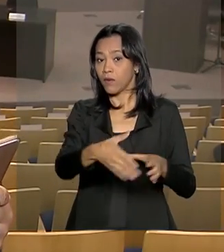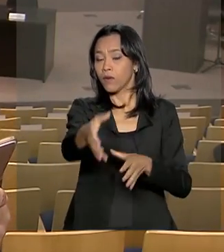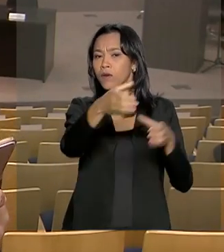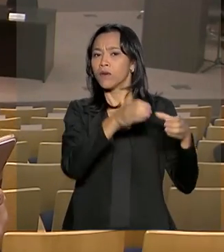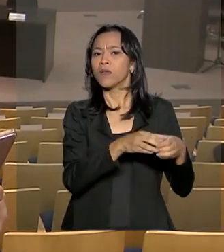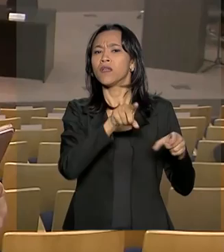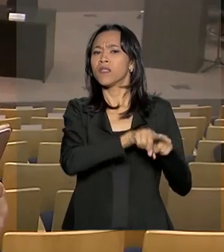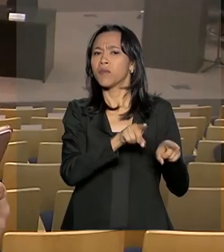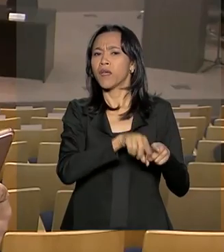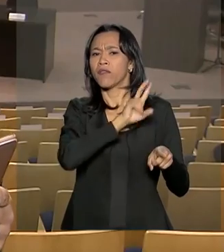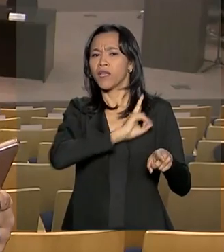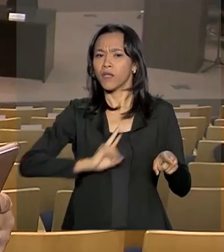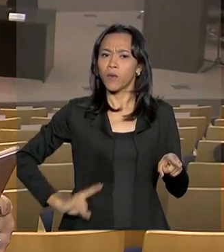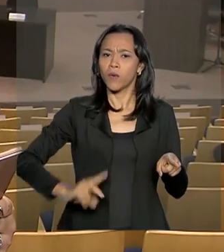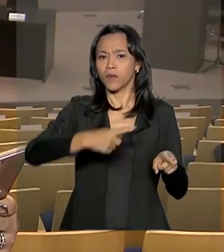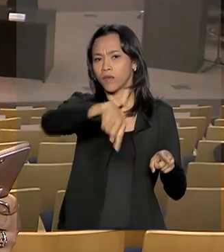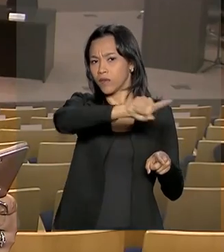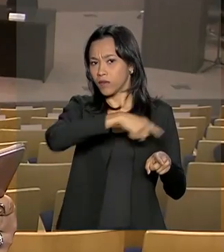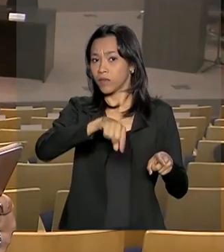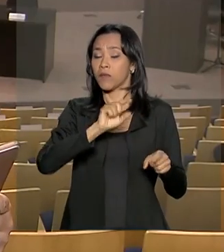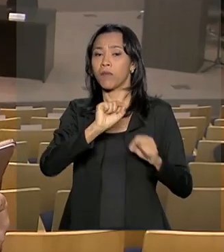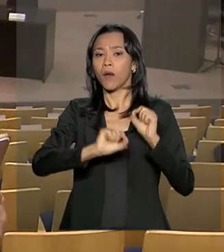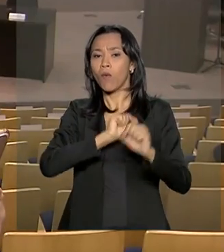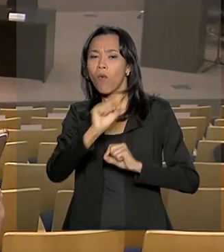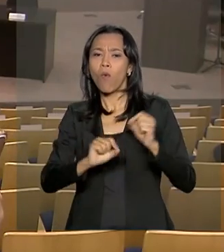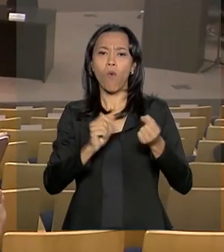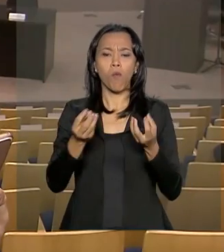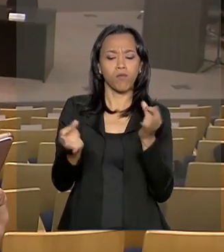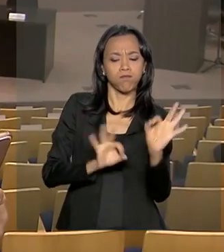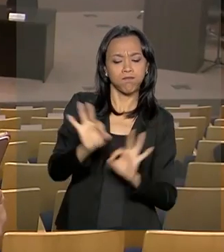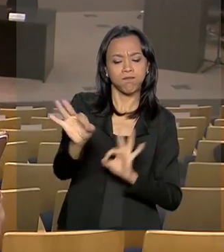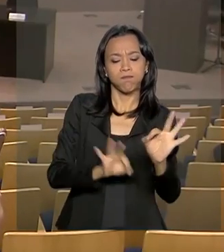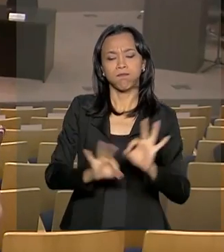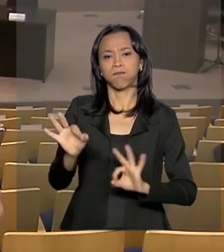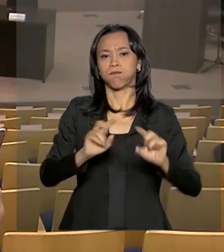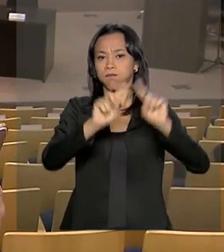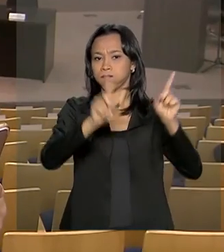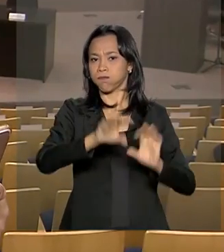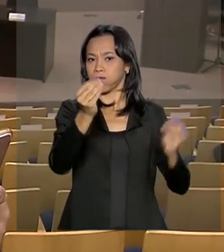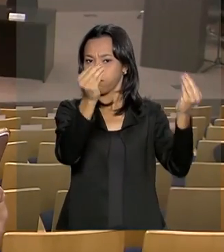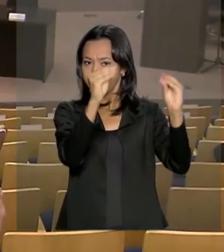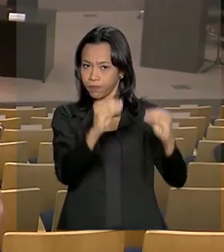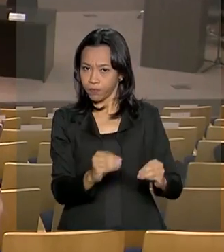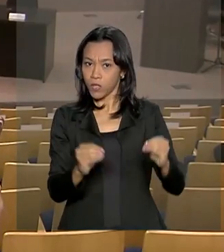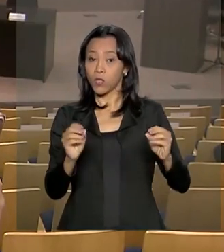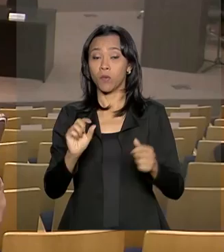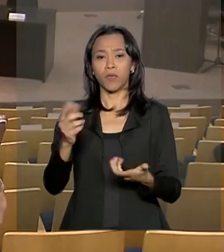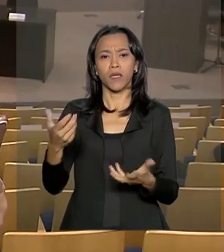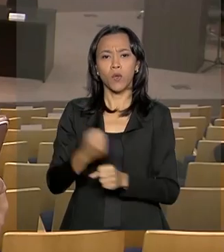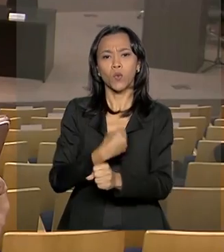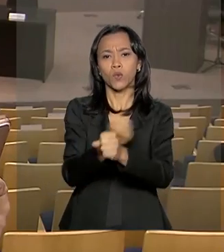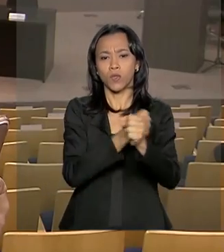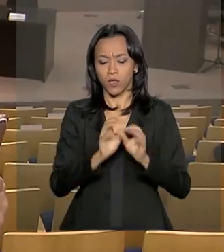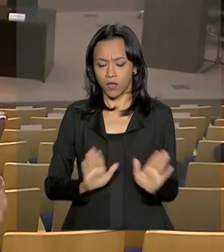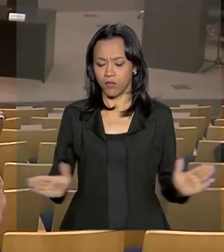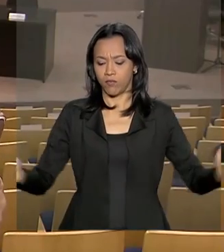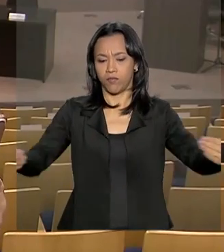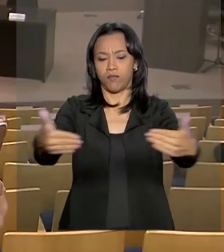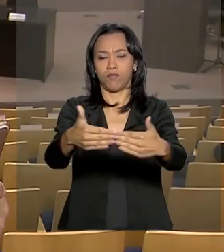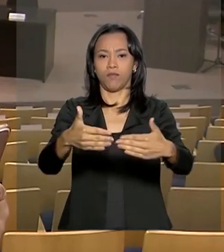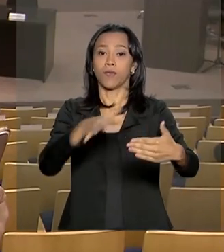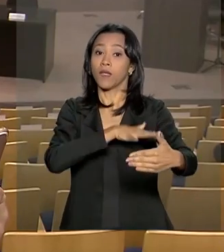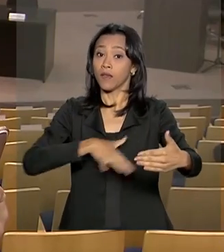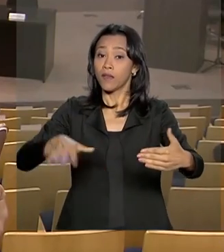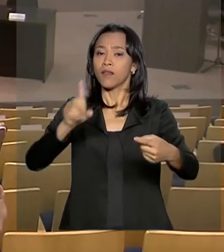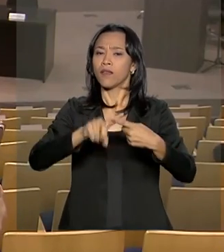Estratégicas para Reabilitação de Barragens. Neste plano estão diagnósticos estrutural, jurídico, fundiário